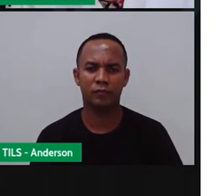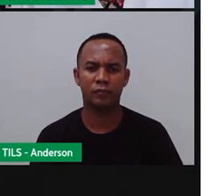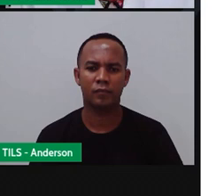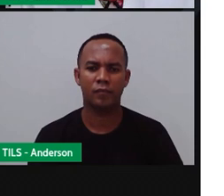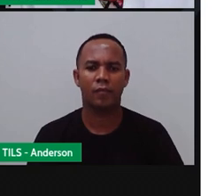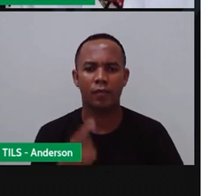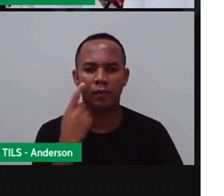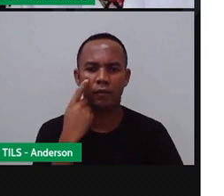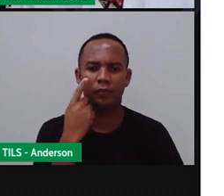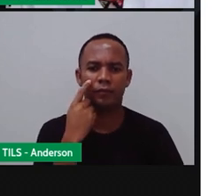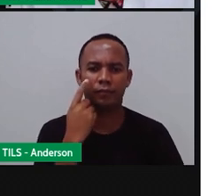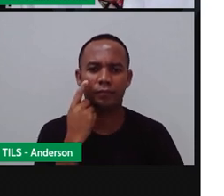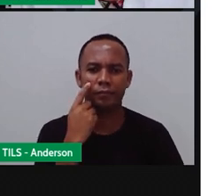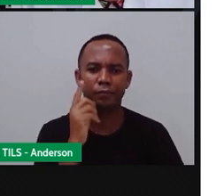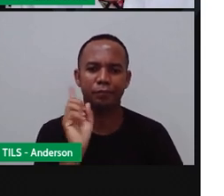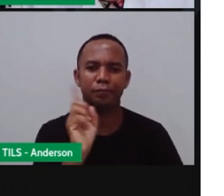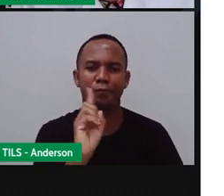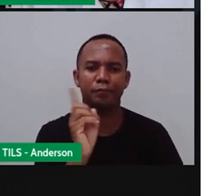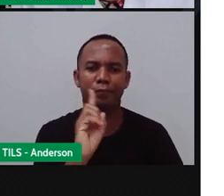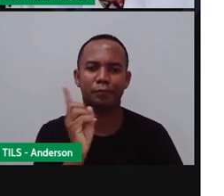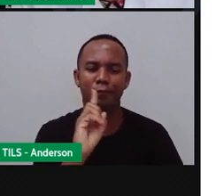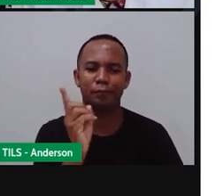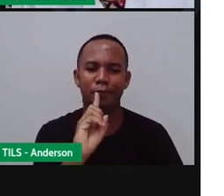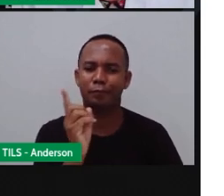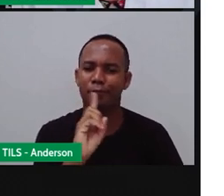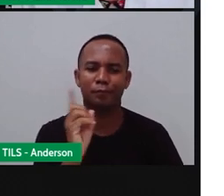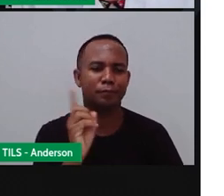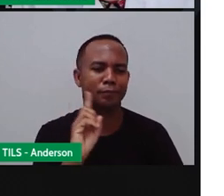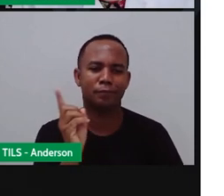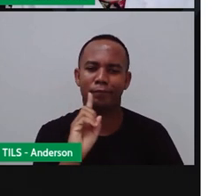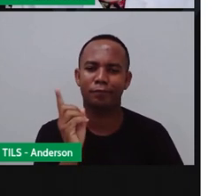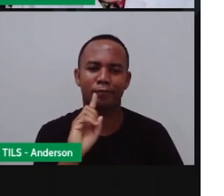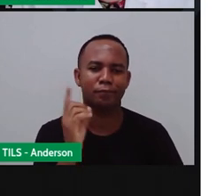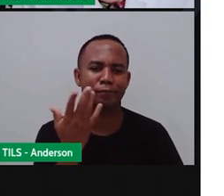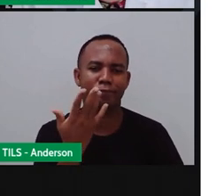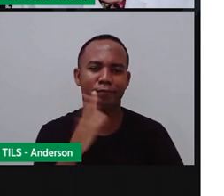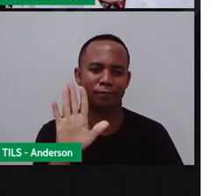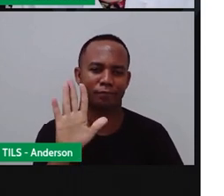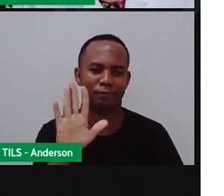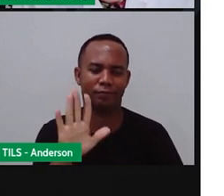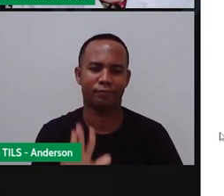Bonitinho. Eu queria um desse. Não queria nada, Anderson. Não queria? Ah, eu queria.